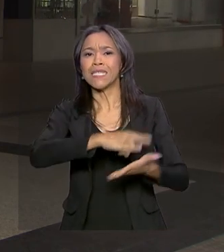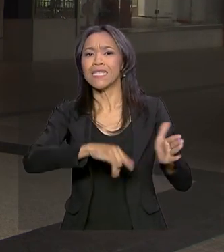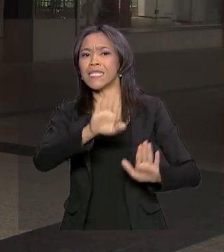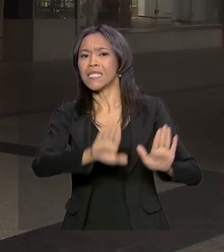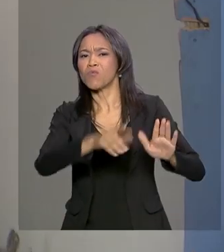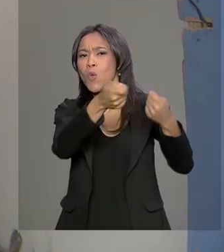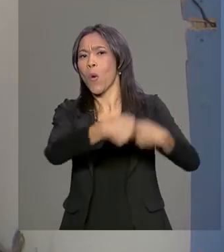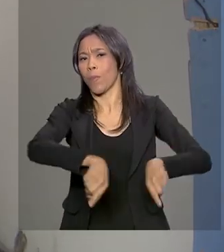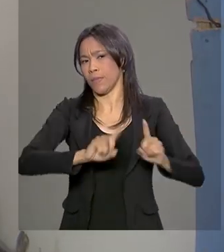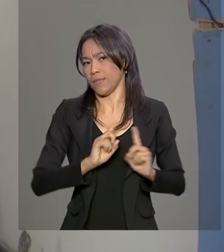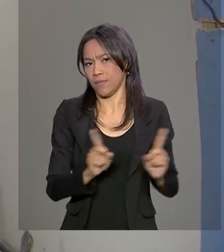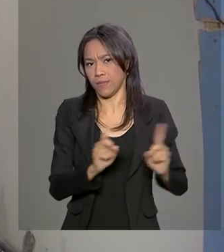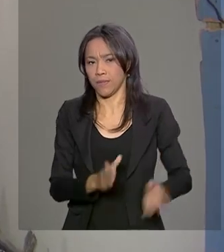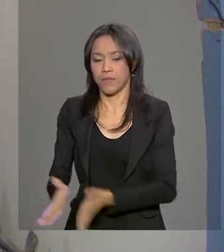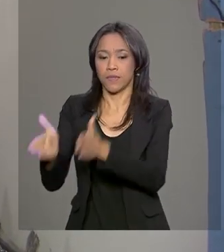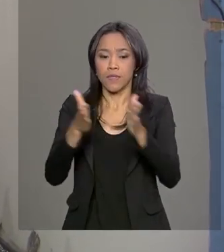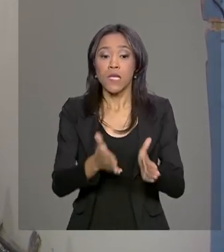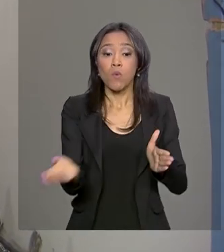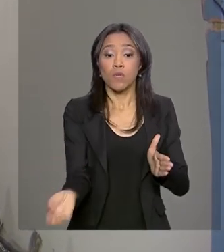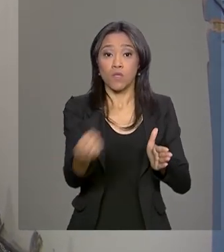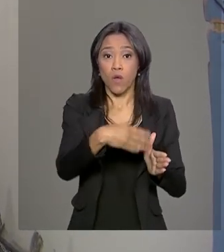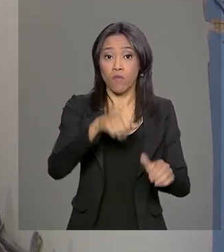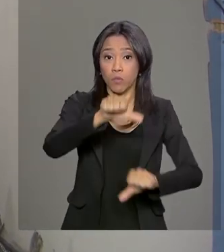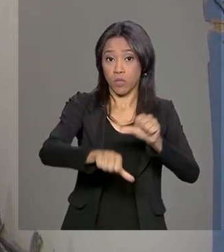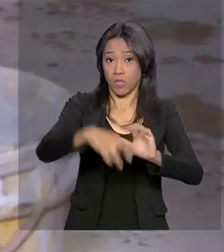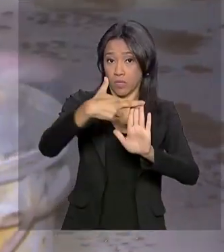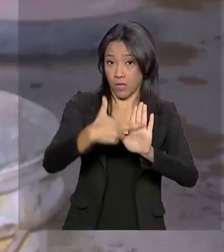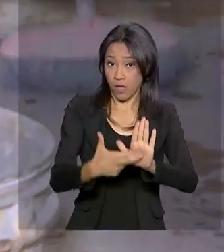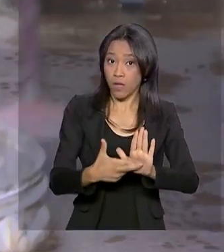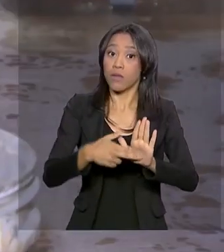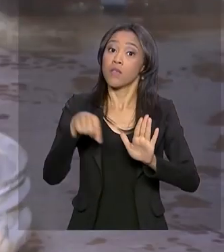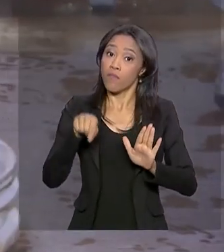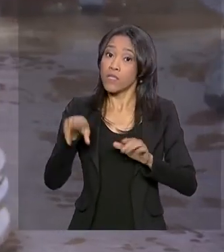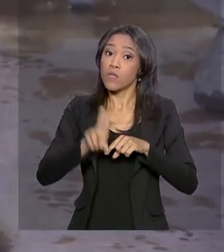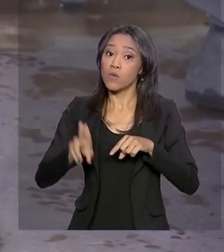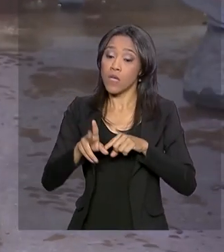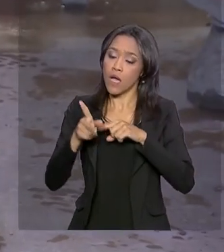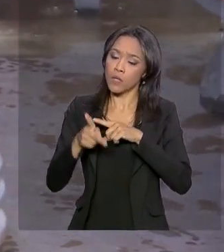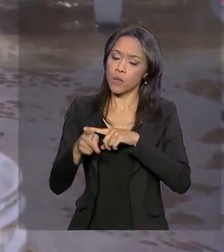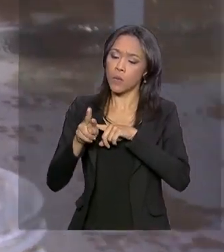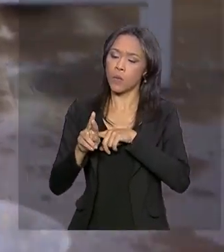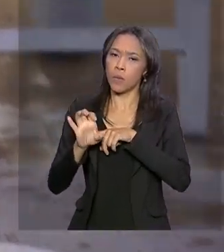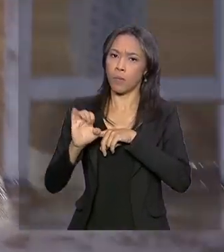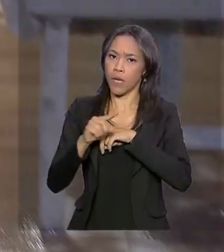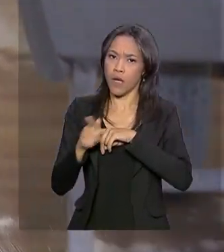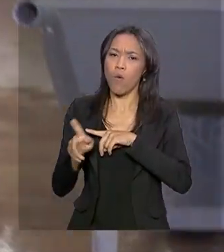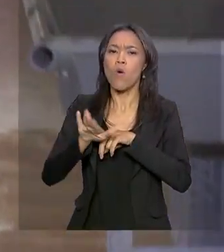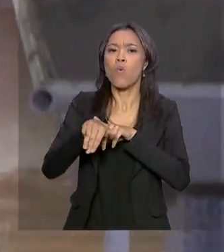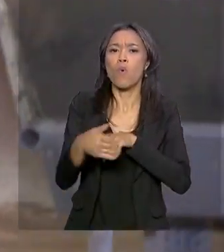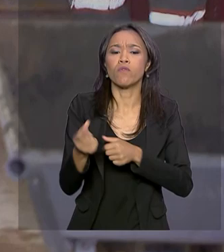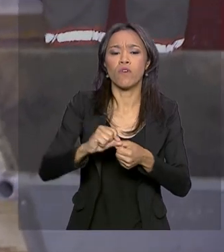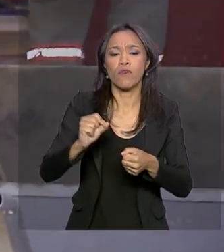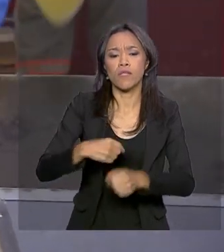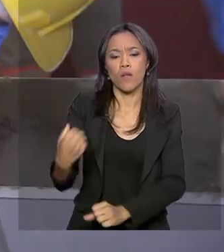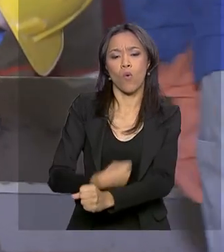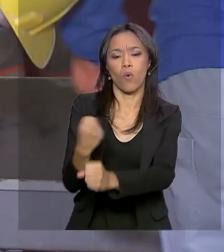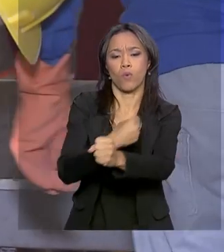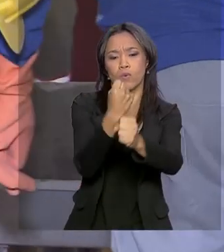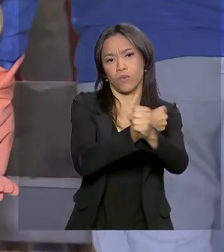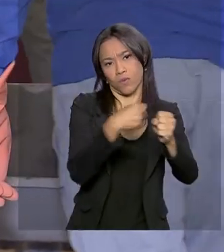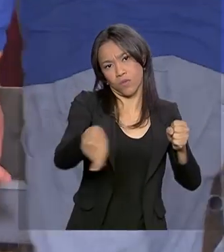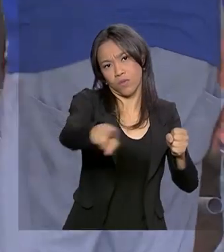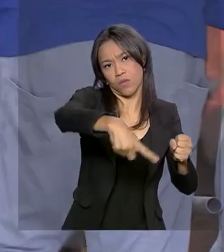dispensável. Com as mudanças, o pregão também deverá ser usado quando a administração pública federal for fazer obras e serviços